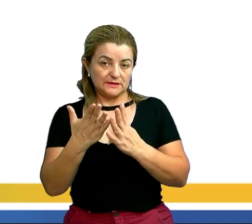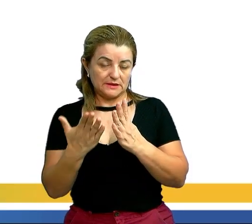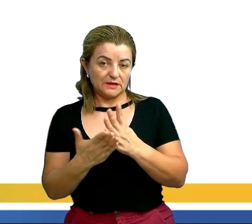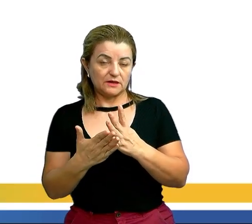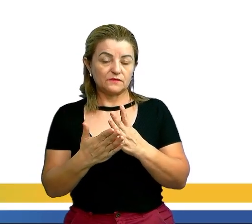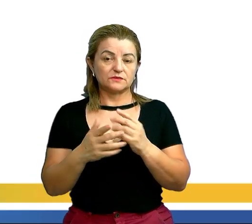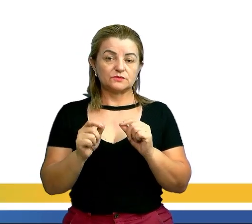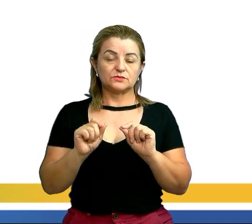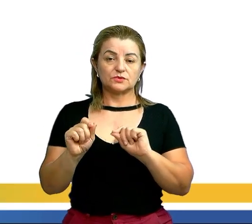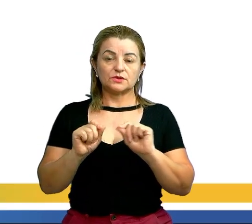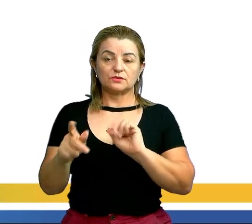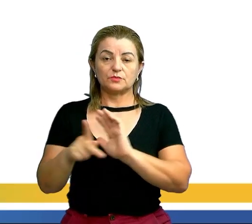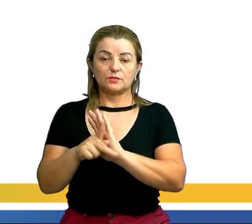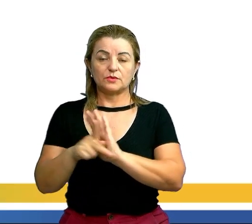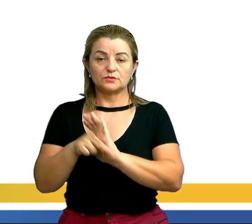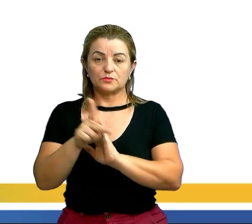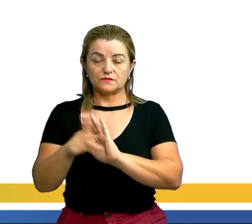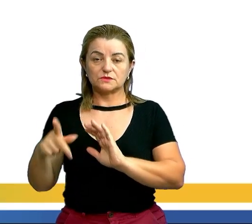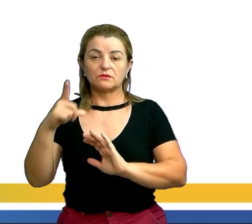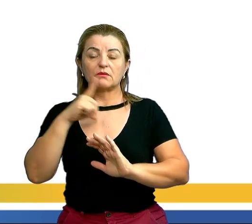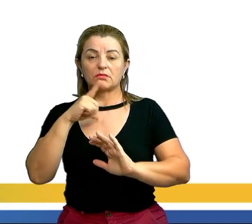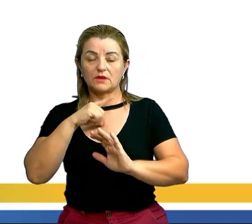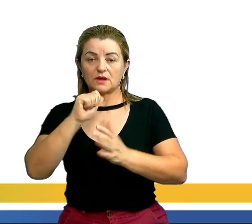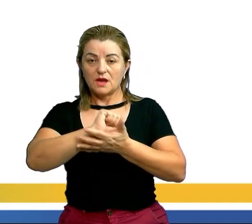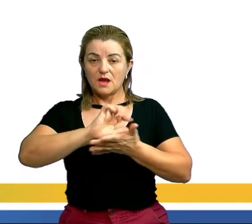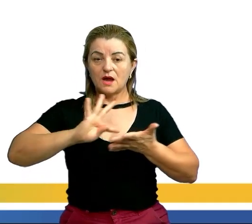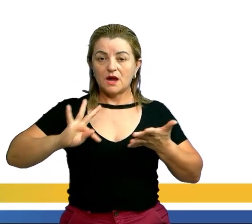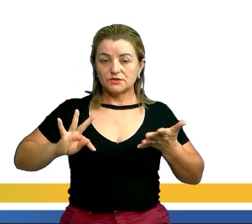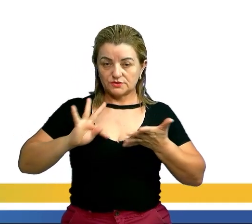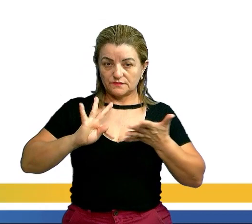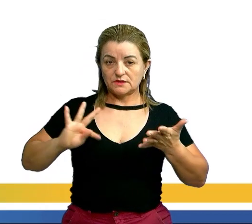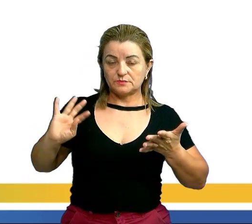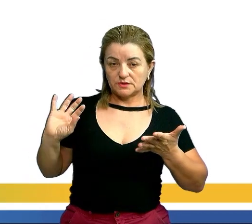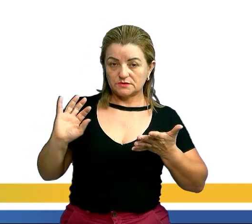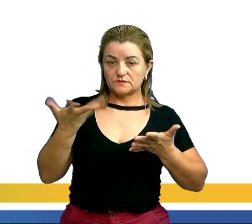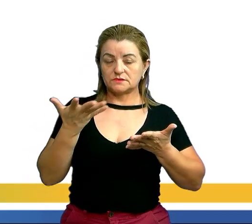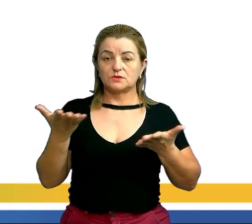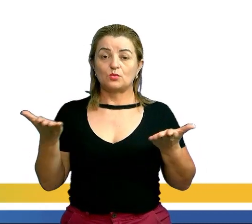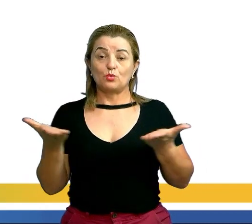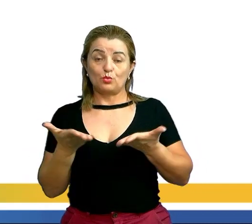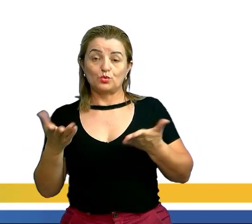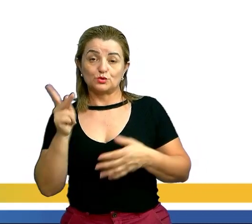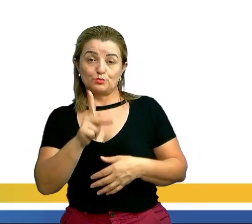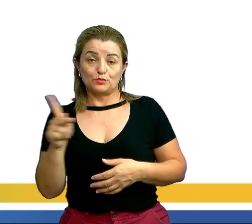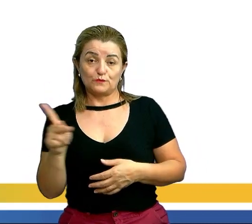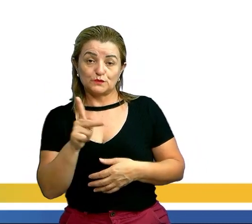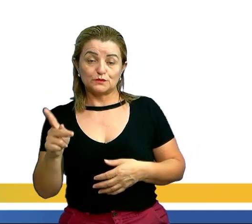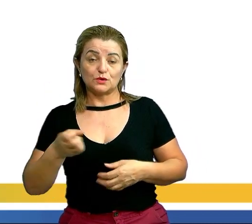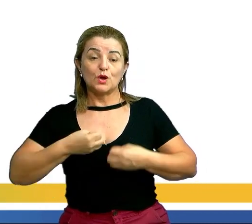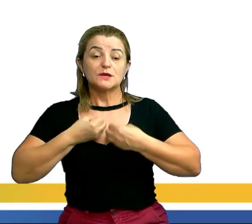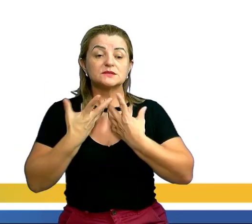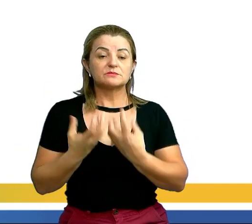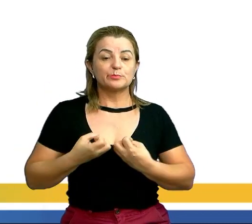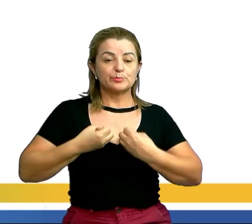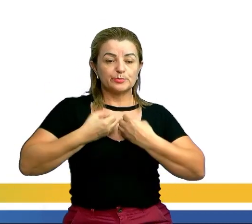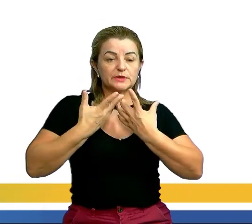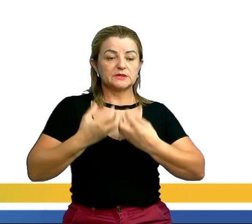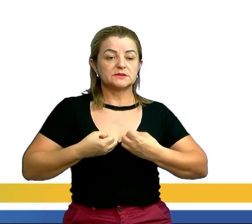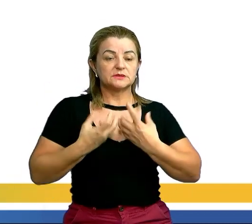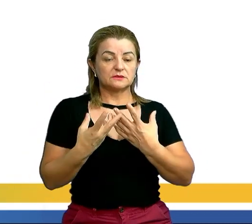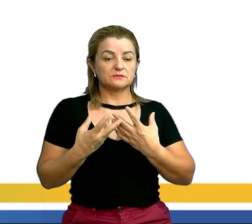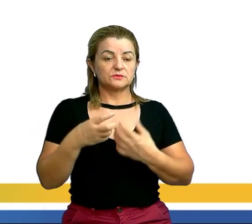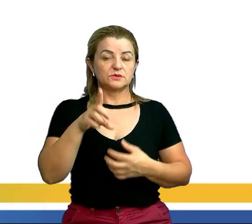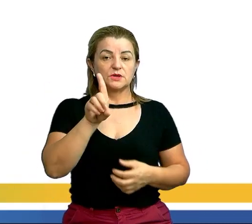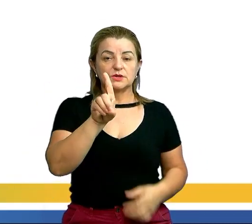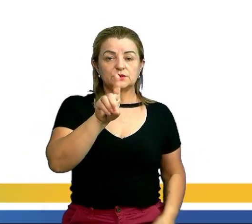está a elaboração de exercícios. Professores de matemática ainda hoje se inspiram em Diofanto, matemático grego do